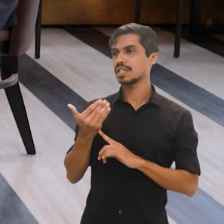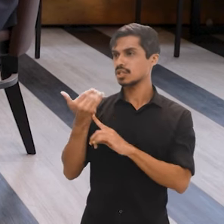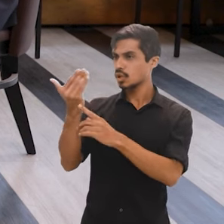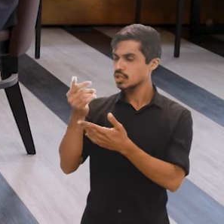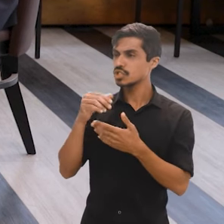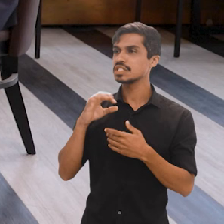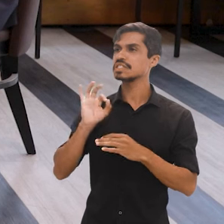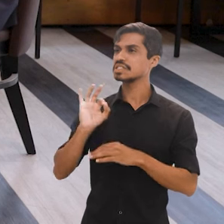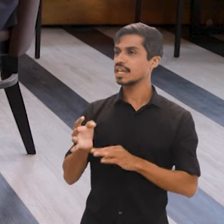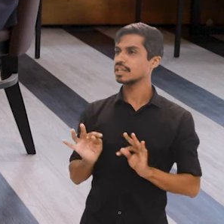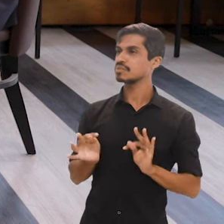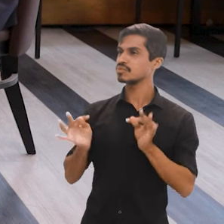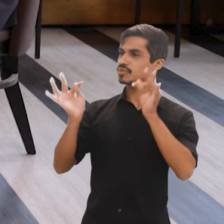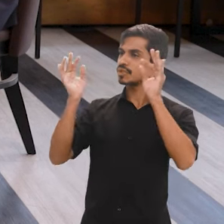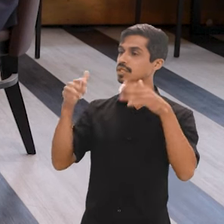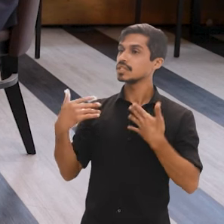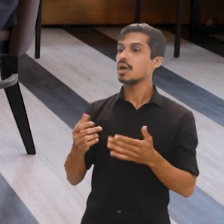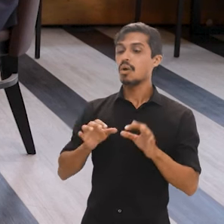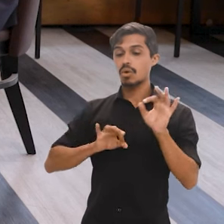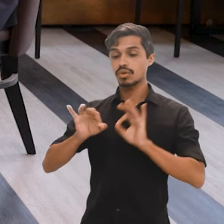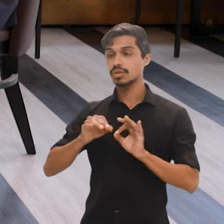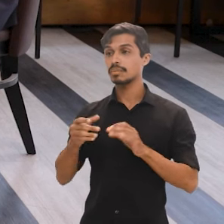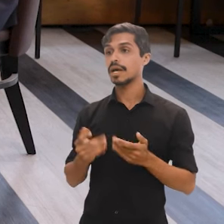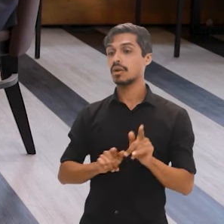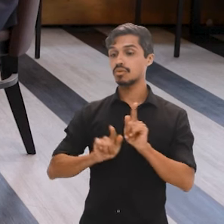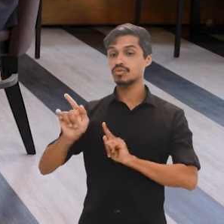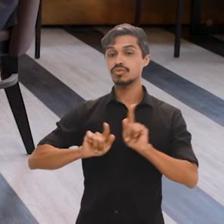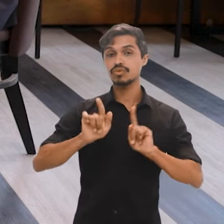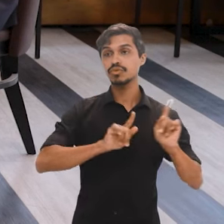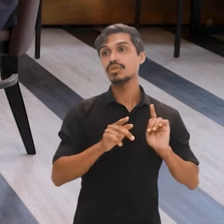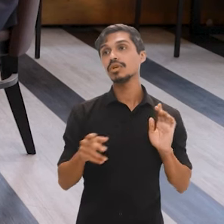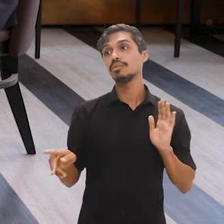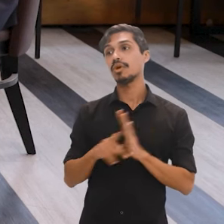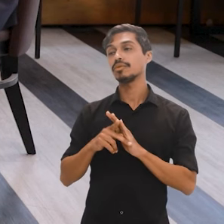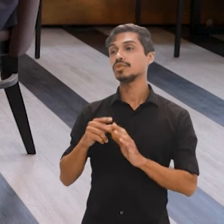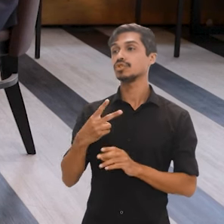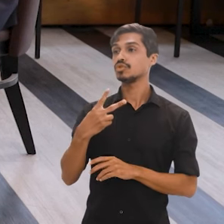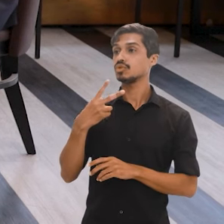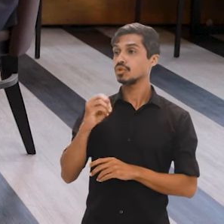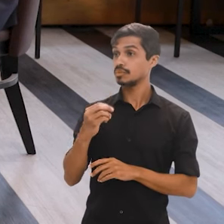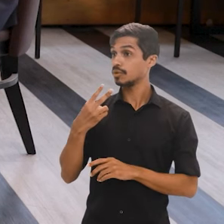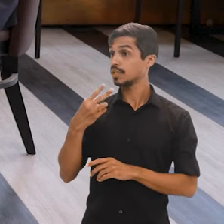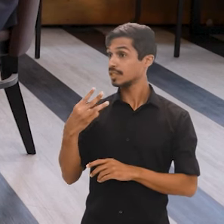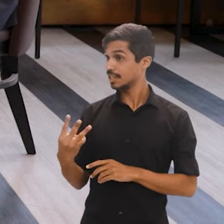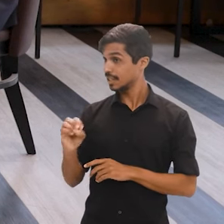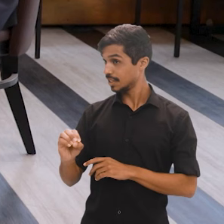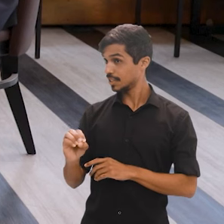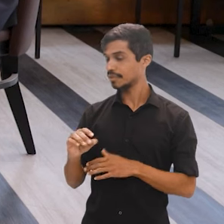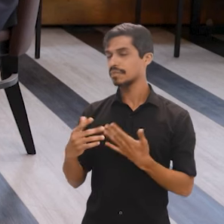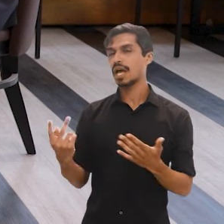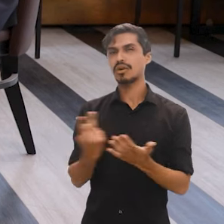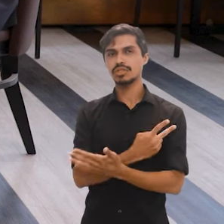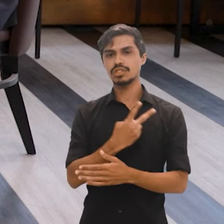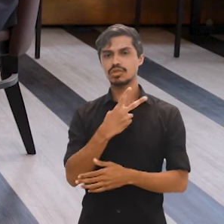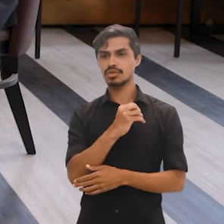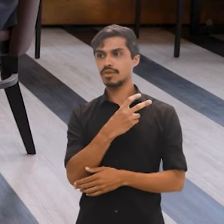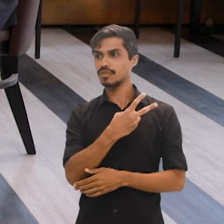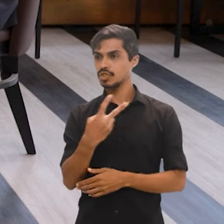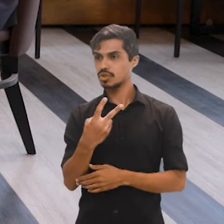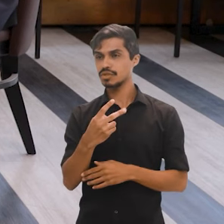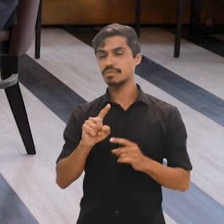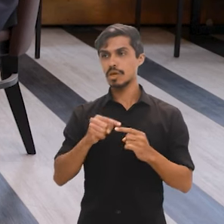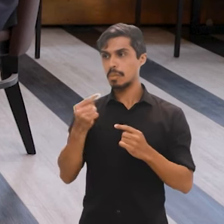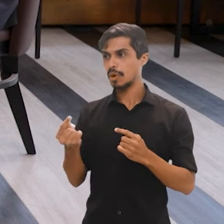e já estão se preparando para o censo também em 2030, que foi feito em 2022, mas o próximo